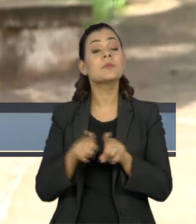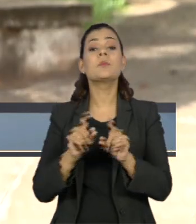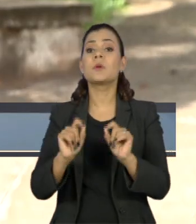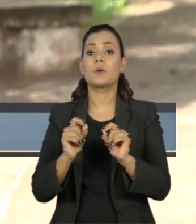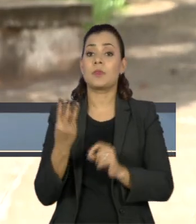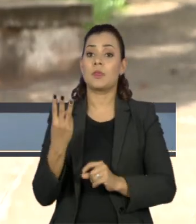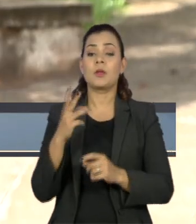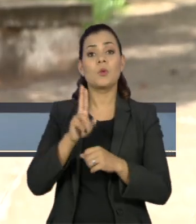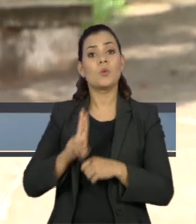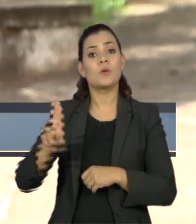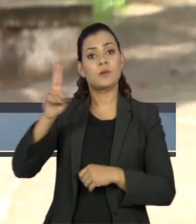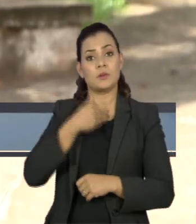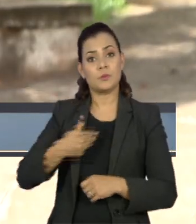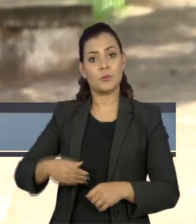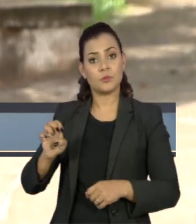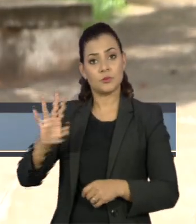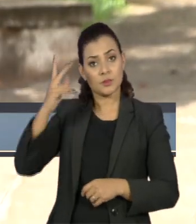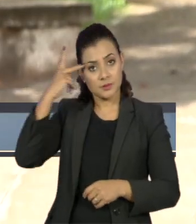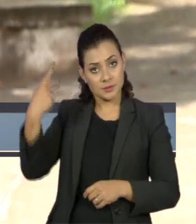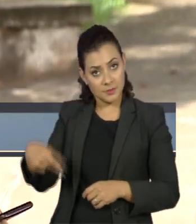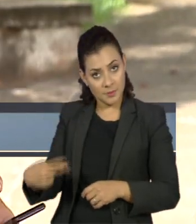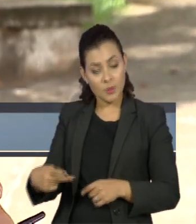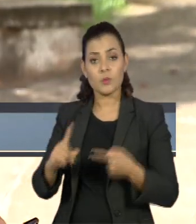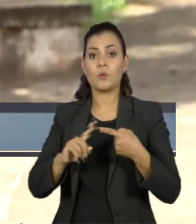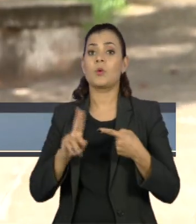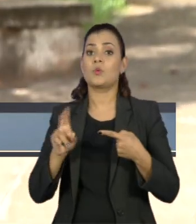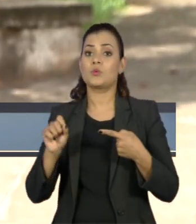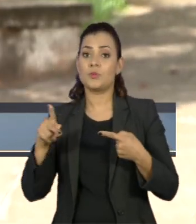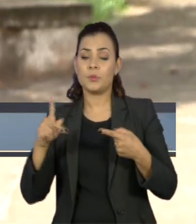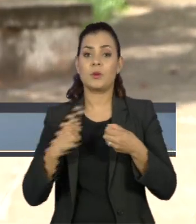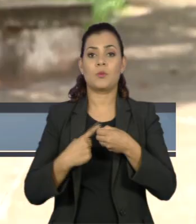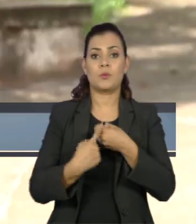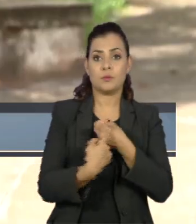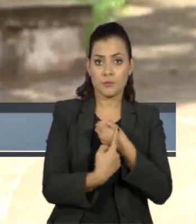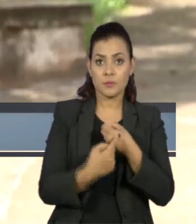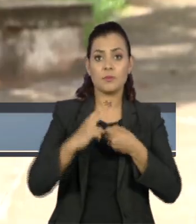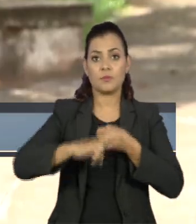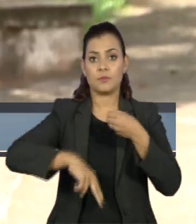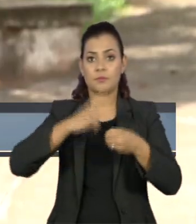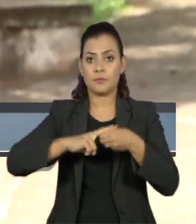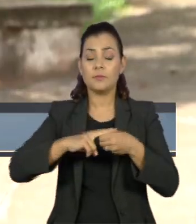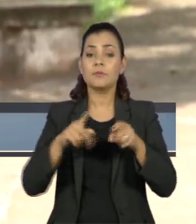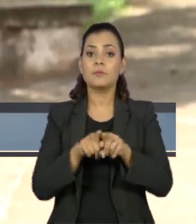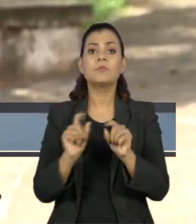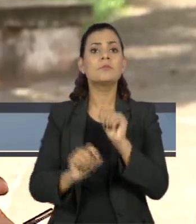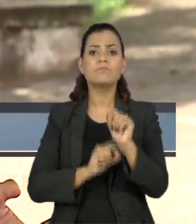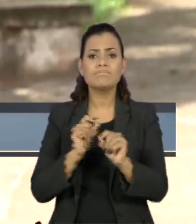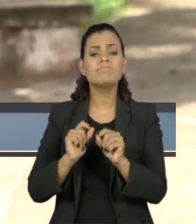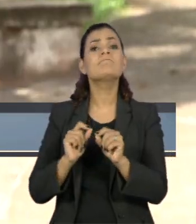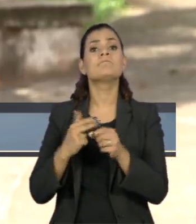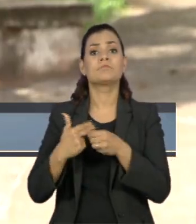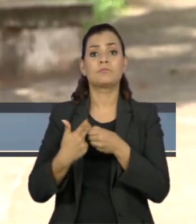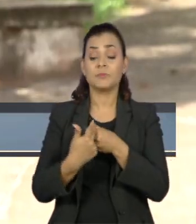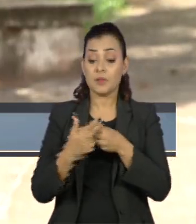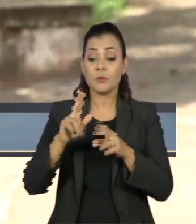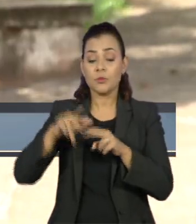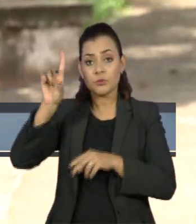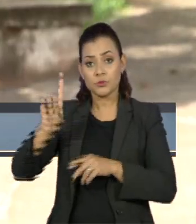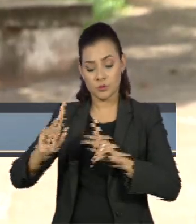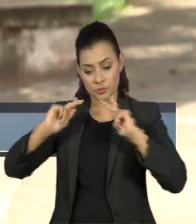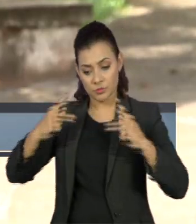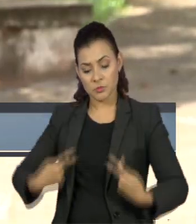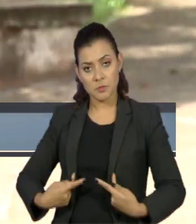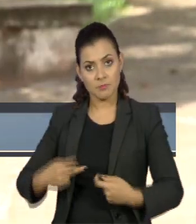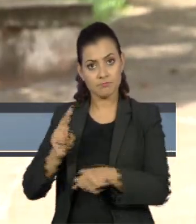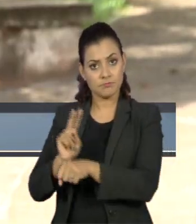universidades públicas do estado de São Paulo, USP, UNESP e Unicamp, comprometidas com a defesa e a promoção dos direitos humanos.